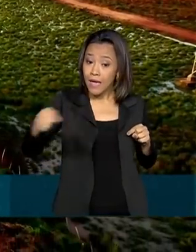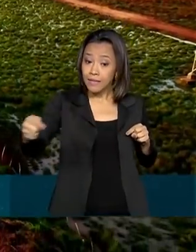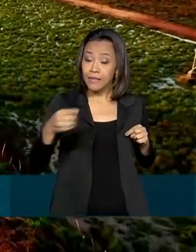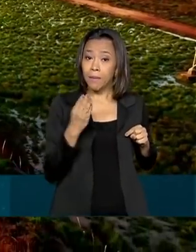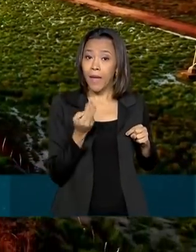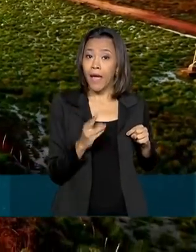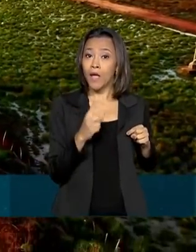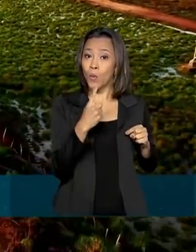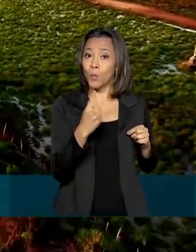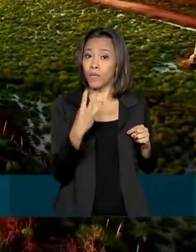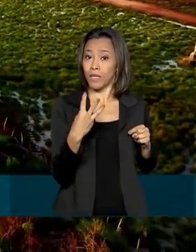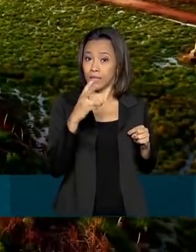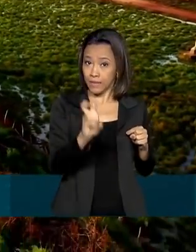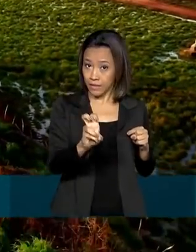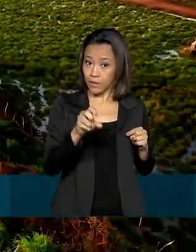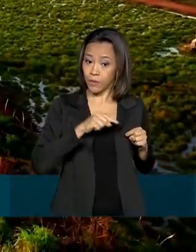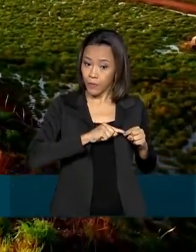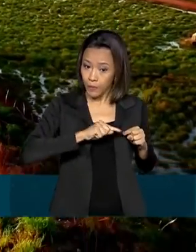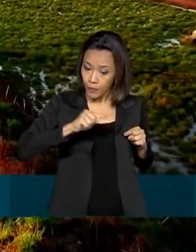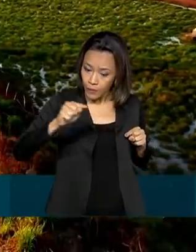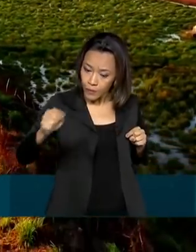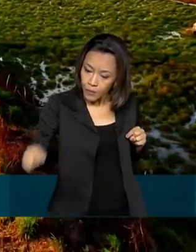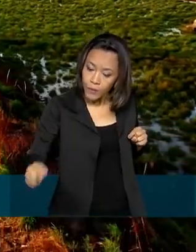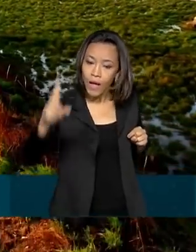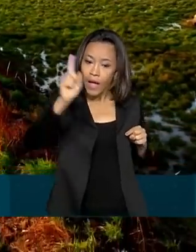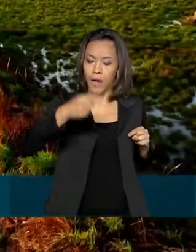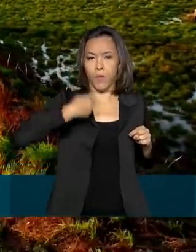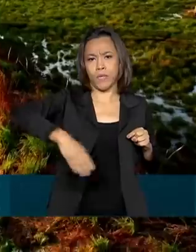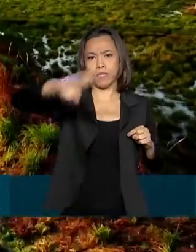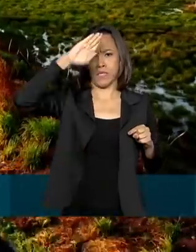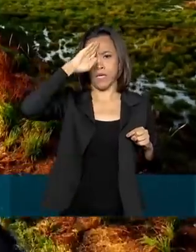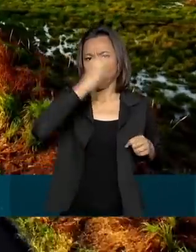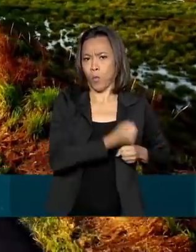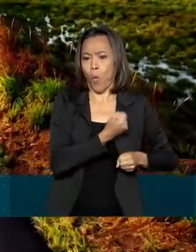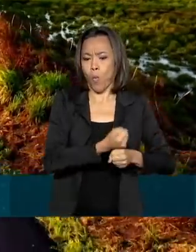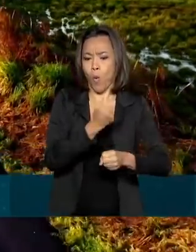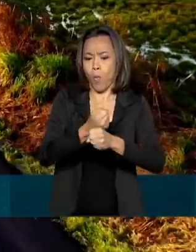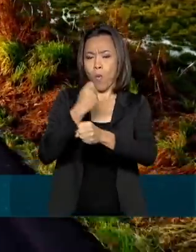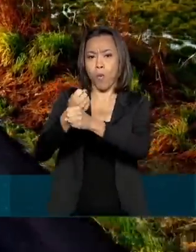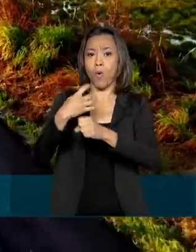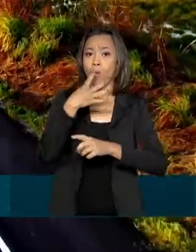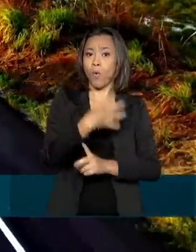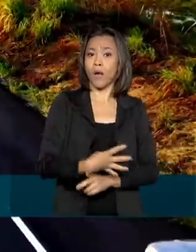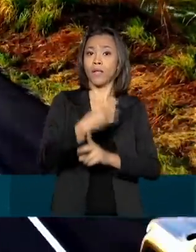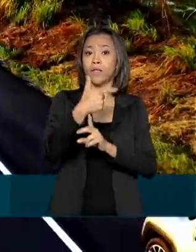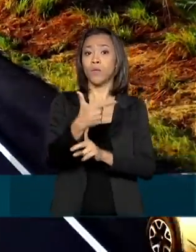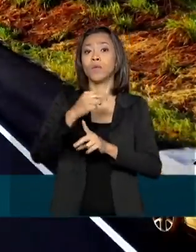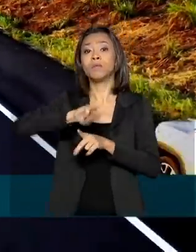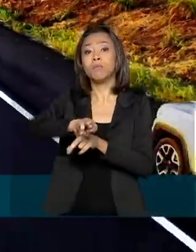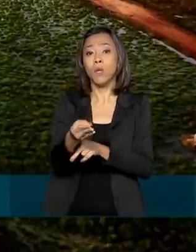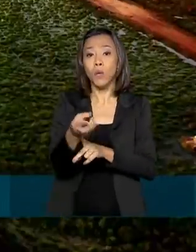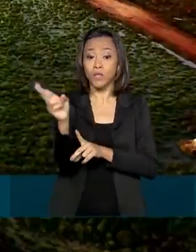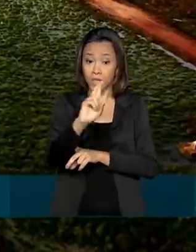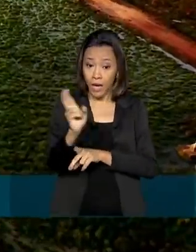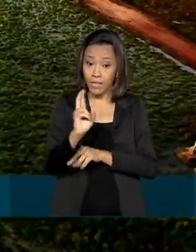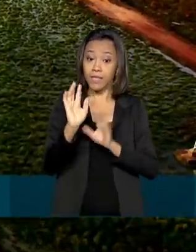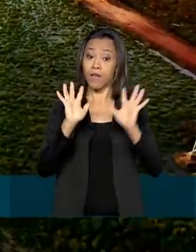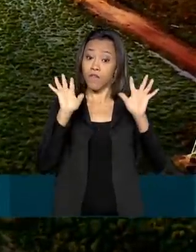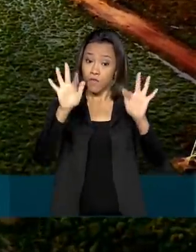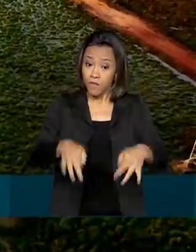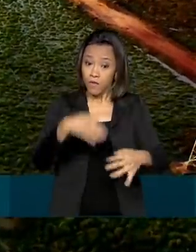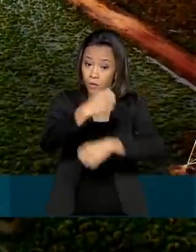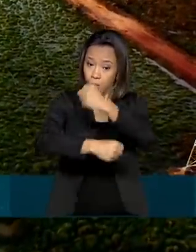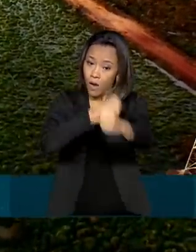A reforma da pista está sendo feita pelo Exército a um custo de 42 milhões de reais. Até o final do ano, os